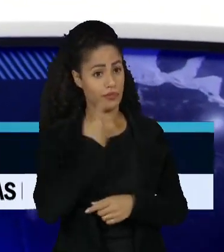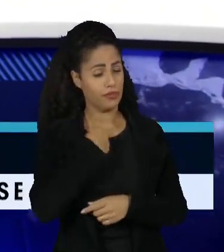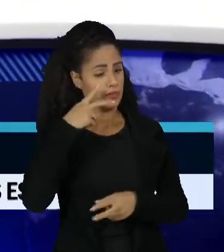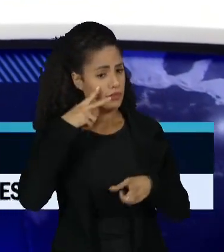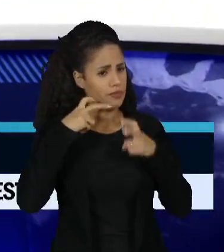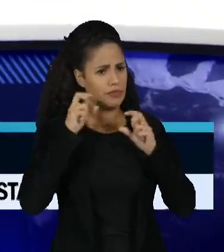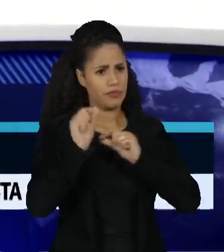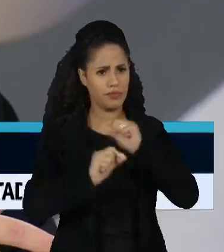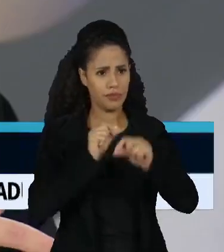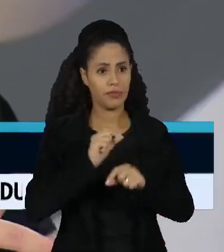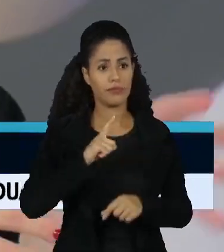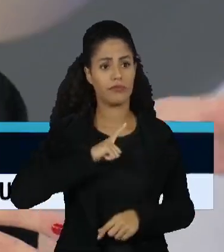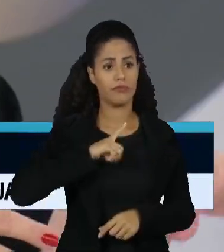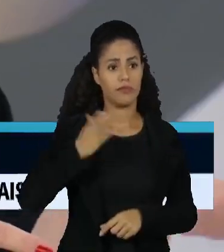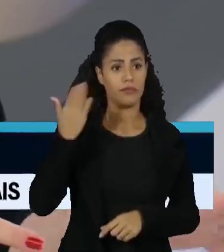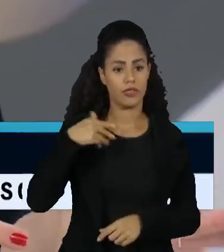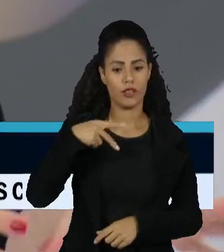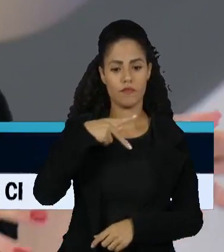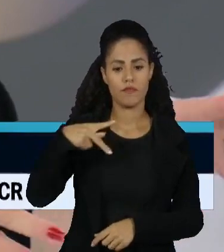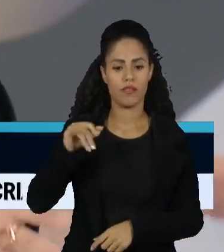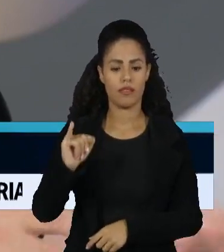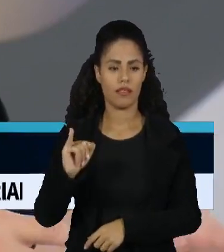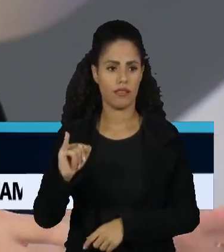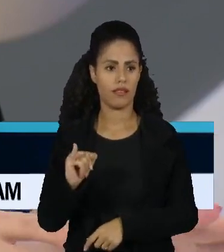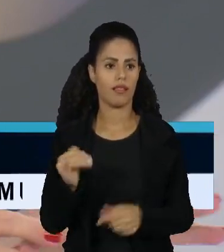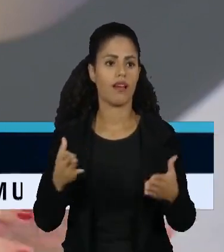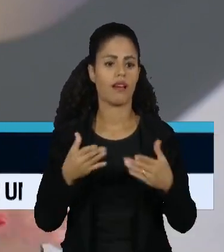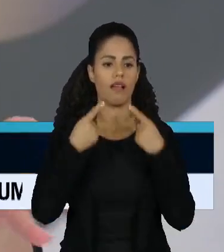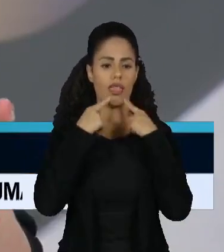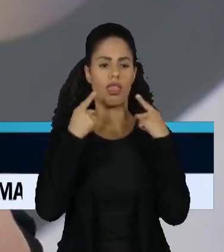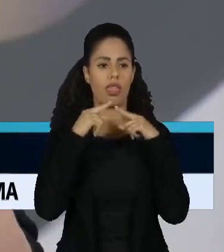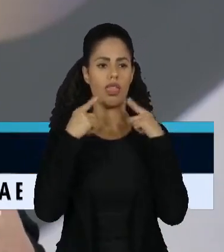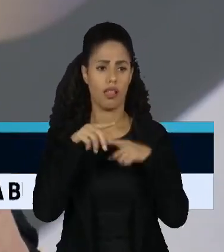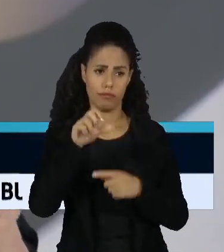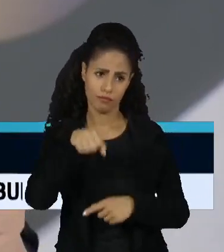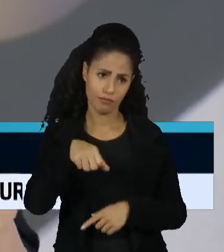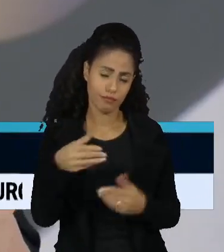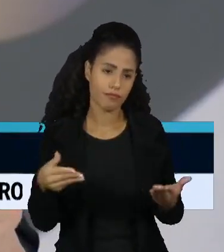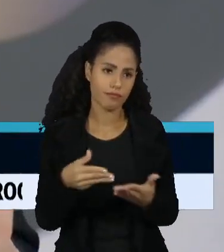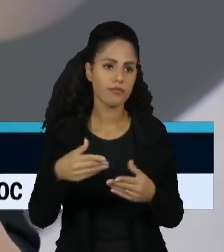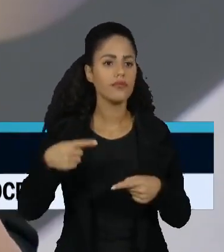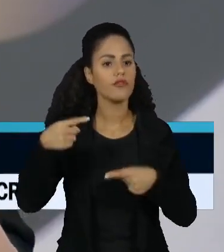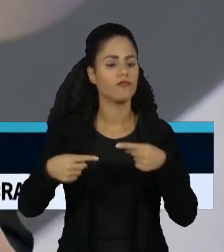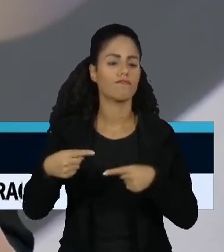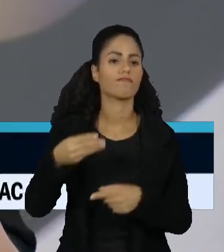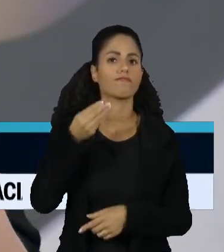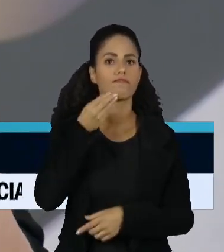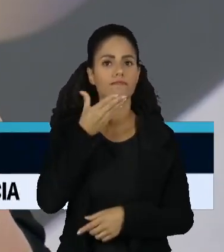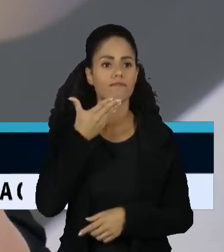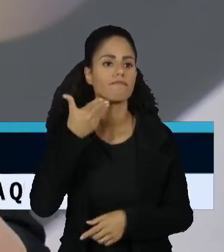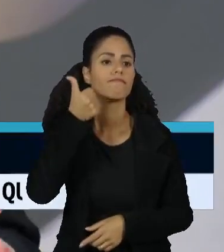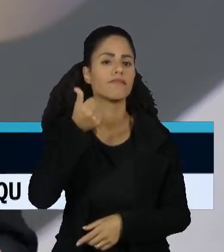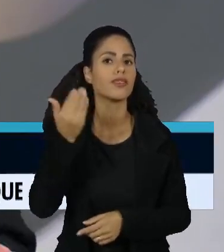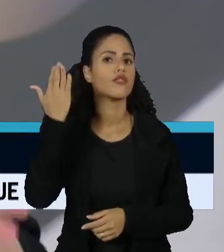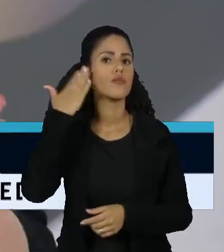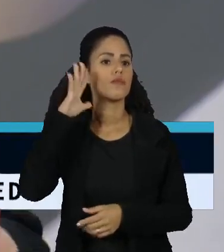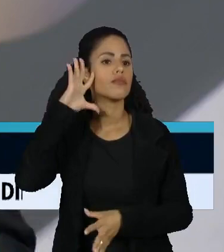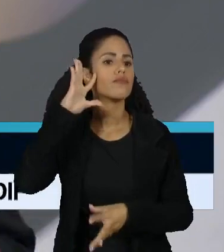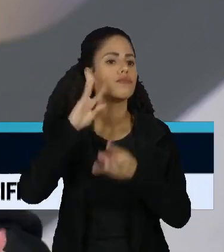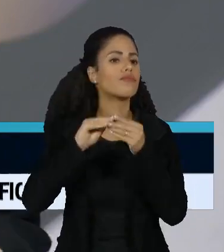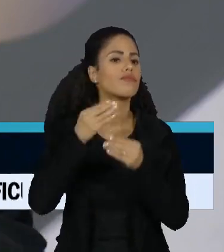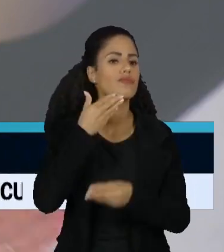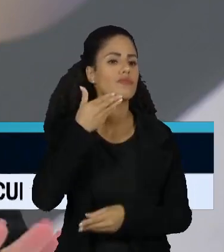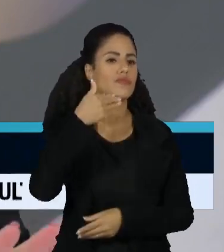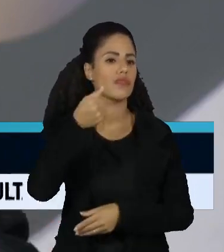acho que quando a gente tinha a política do PPI, apesar dela ser muito criticada, ela era uma política mais fácil de se compreender